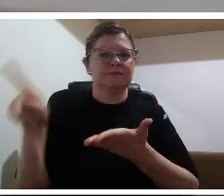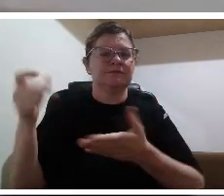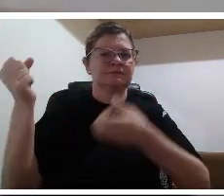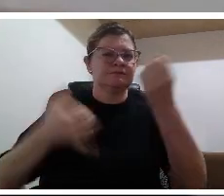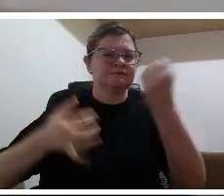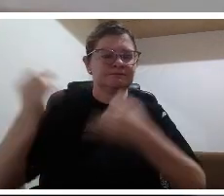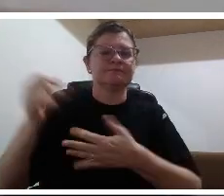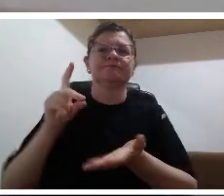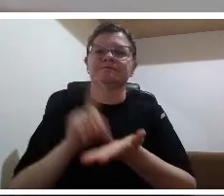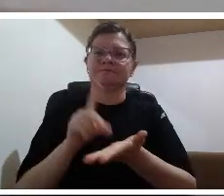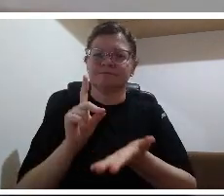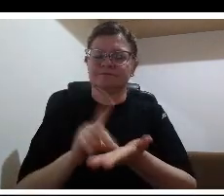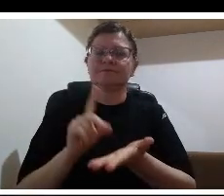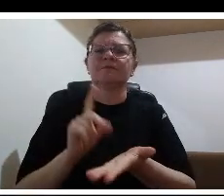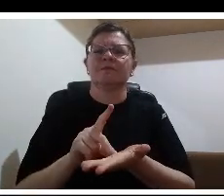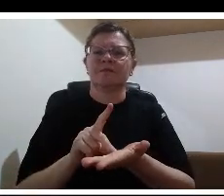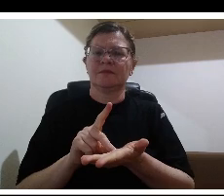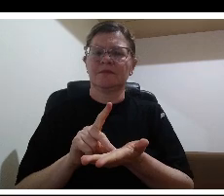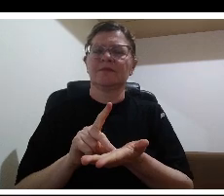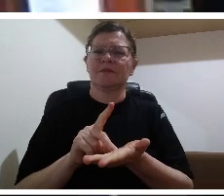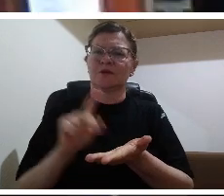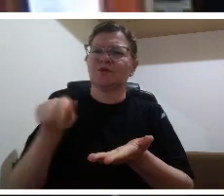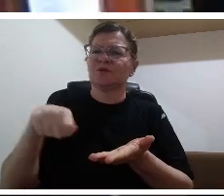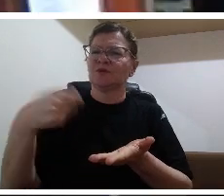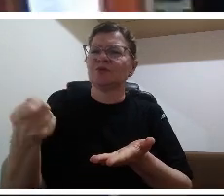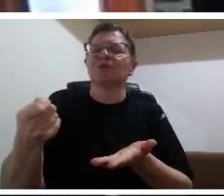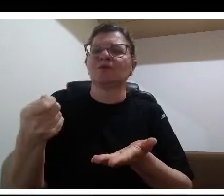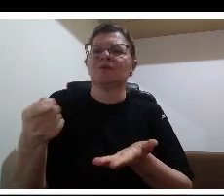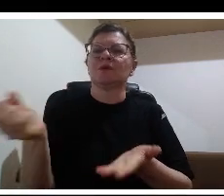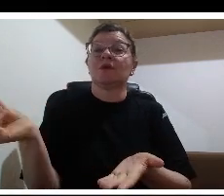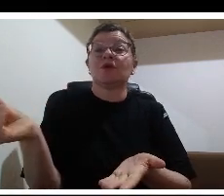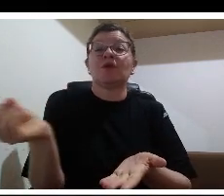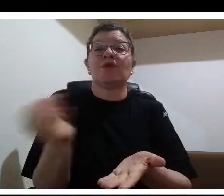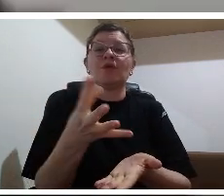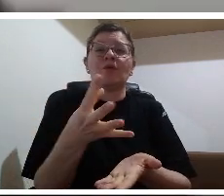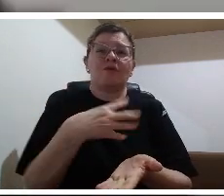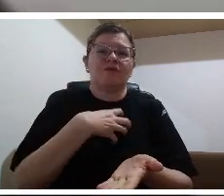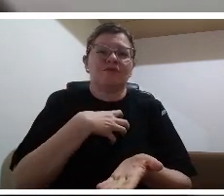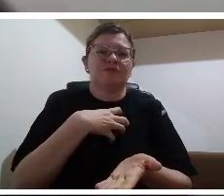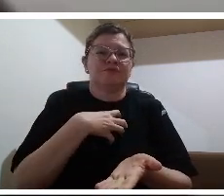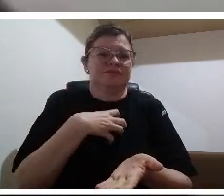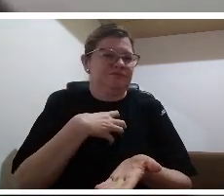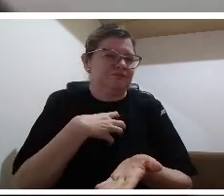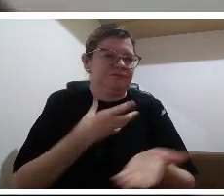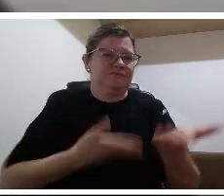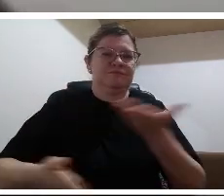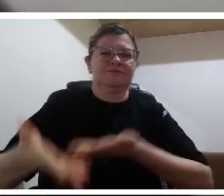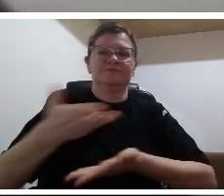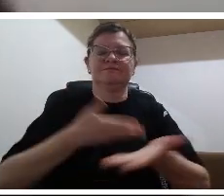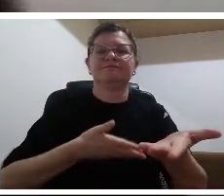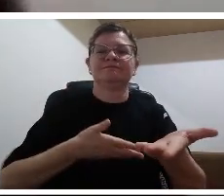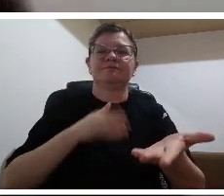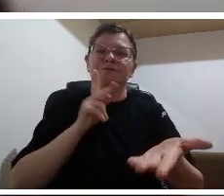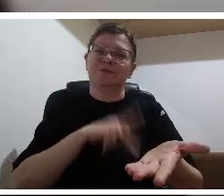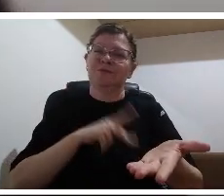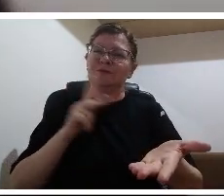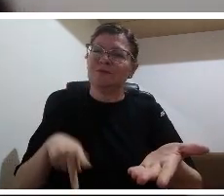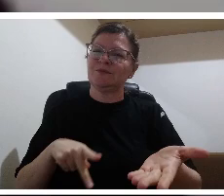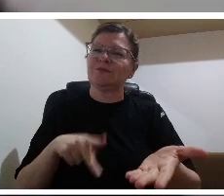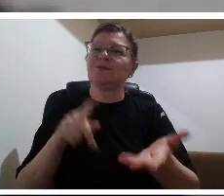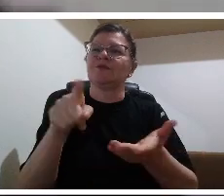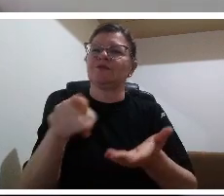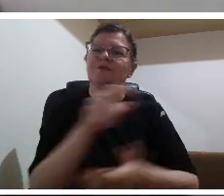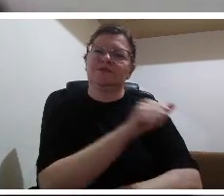aluno que nós estamos passando até foi o início da fala do professor então com essa nossa nova realidade desse